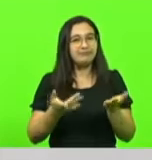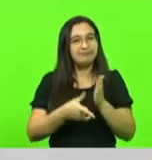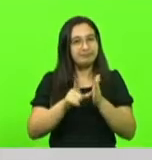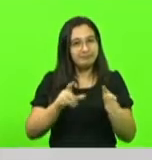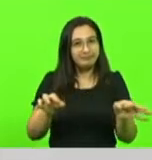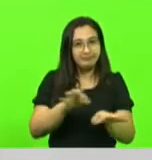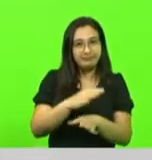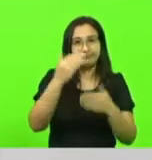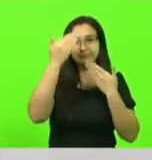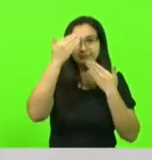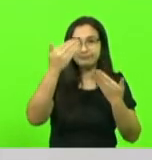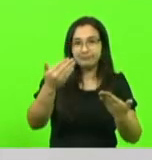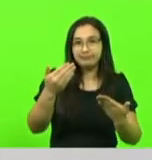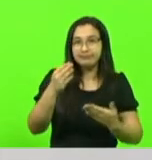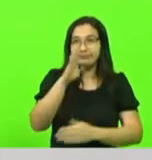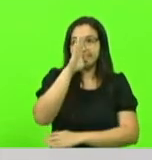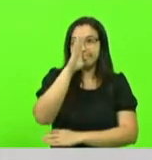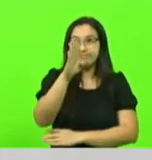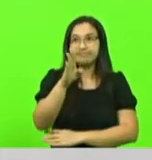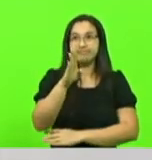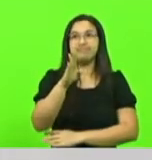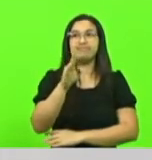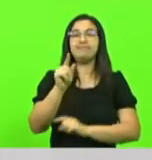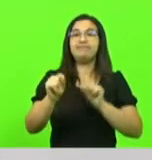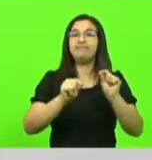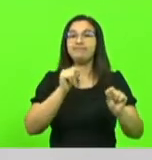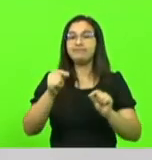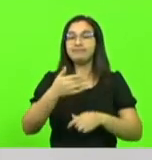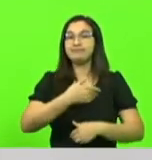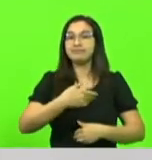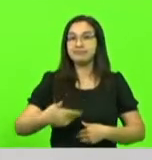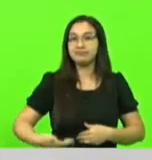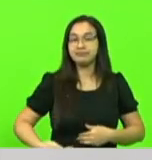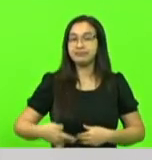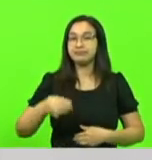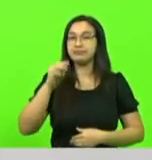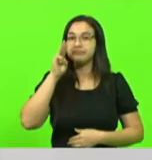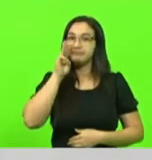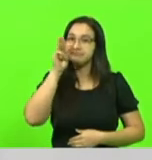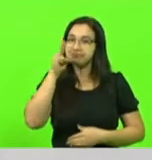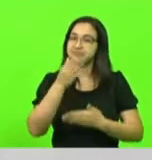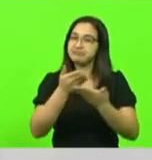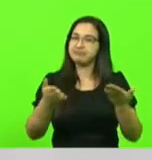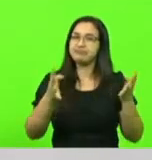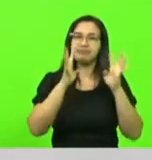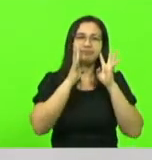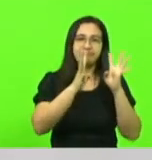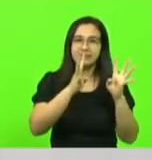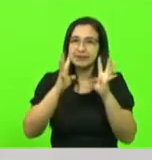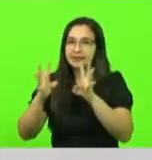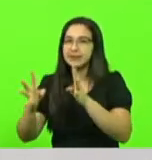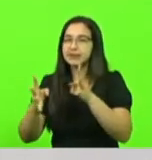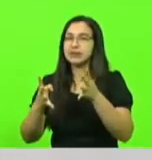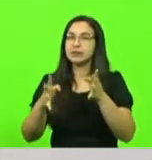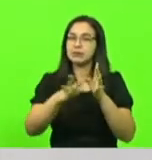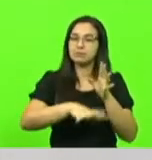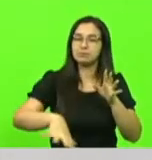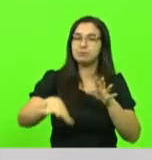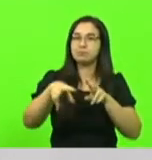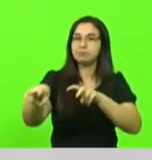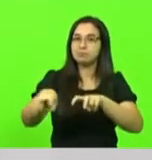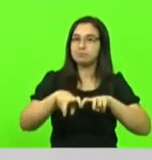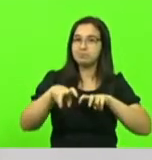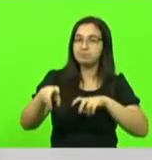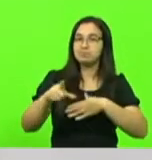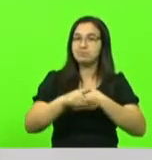principalmente ao governador Moisés pelo aporte e pela atenção que tem dado a agricultura, a Casa Civil,